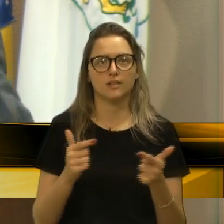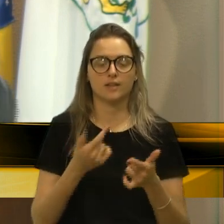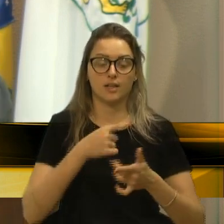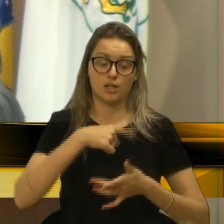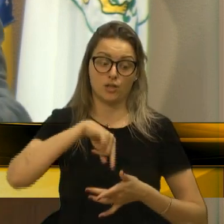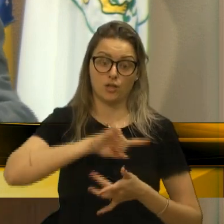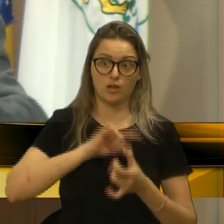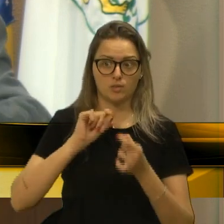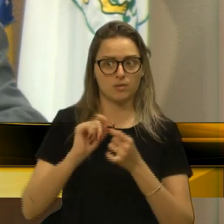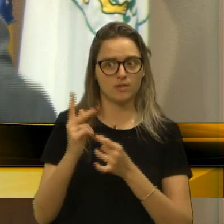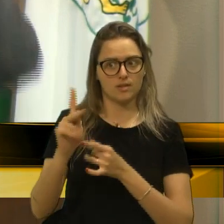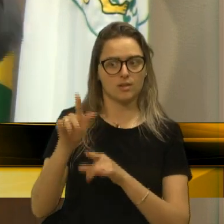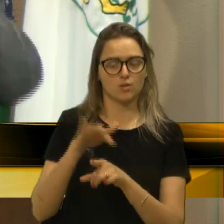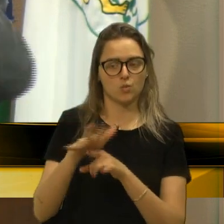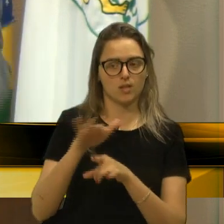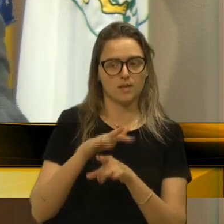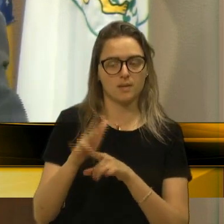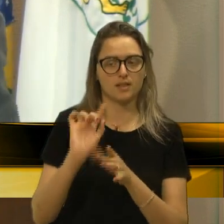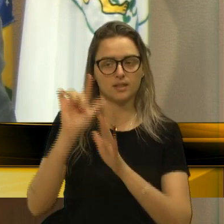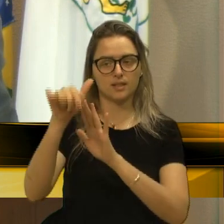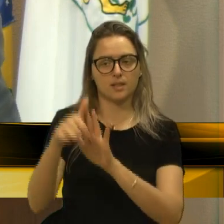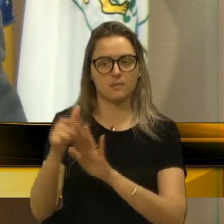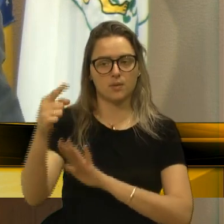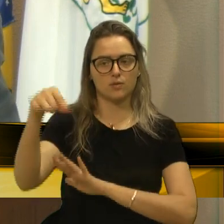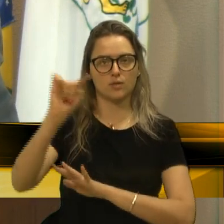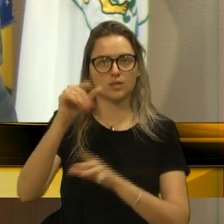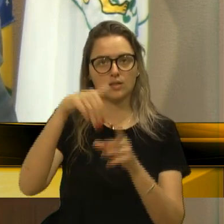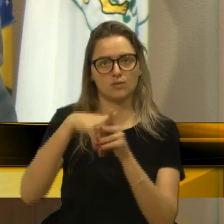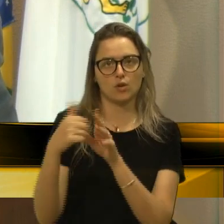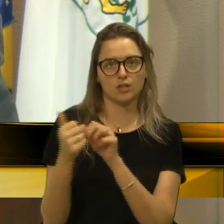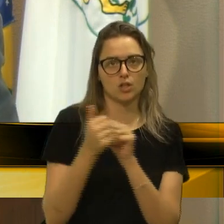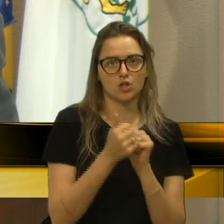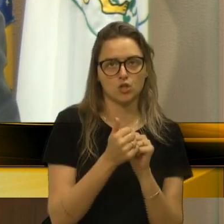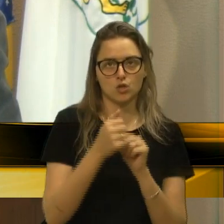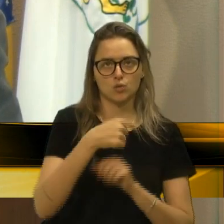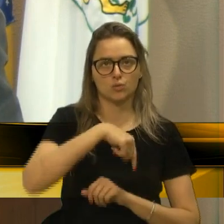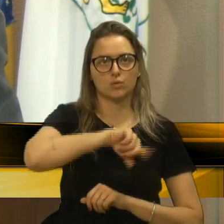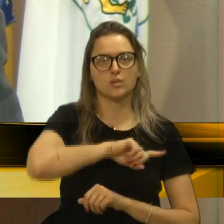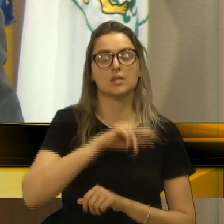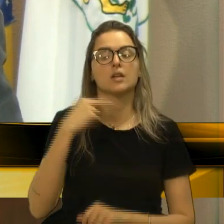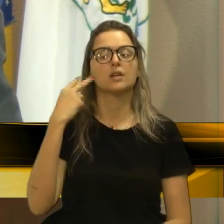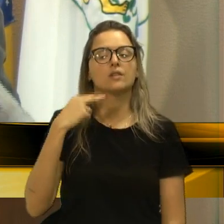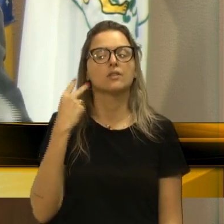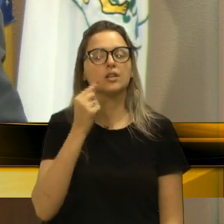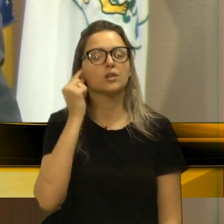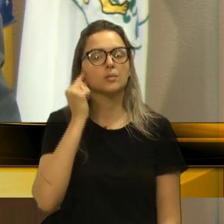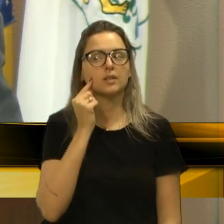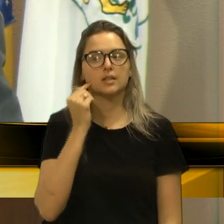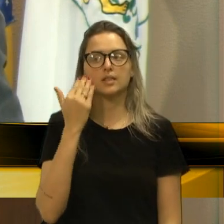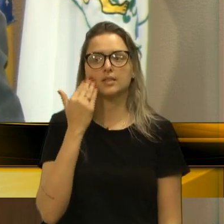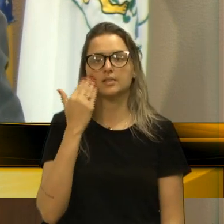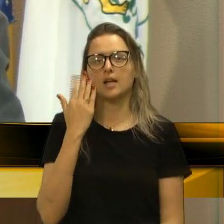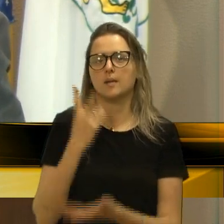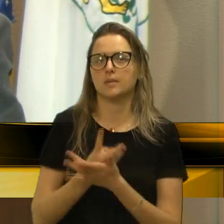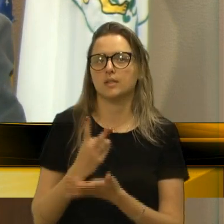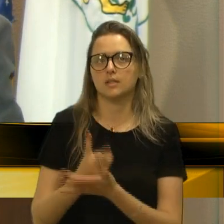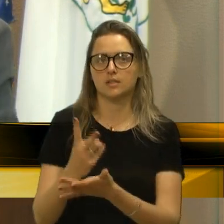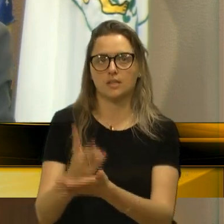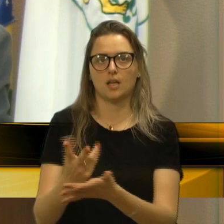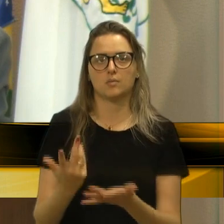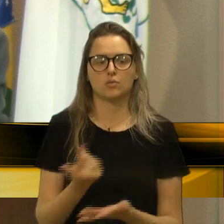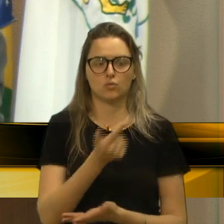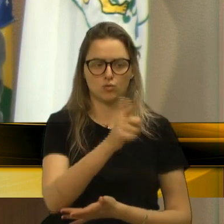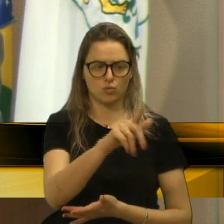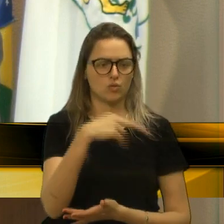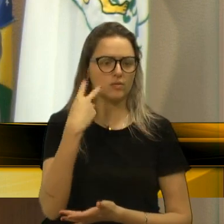nós vamos atender essa tua demanda aqui e lá na frente tu vota com a gente. Não. O vereador Bandeira sabe que ele sempre, né, os outros